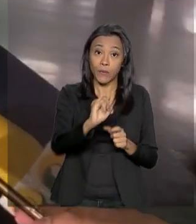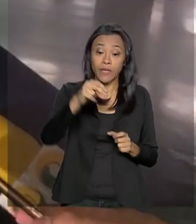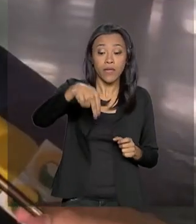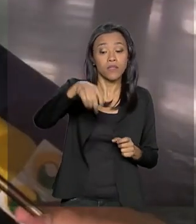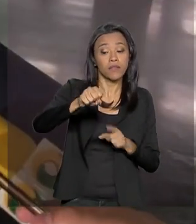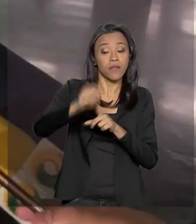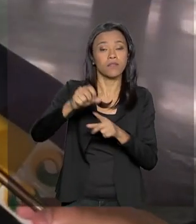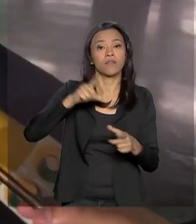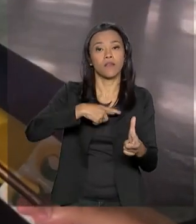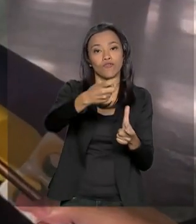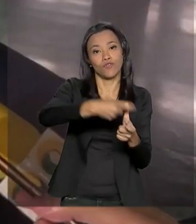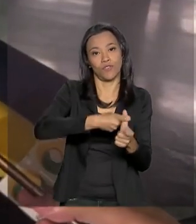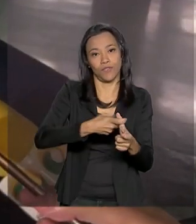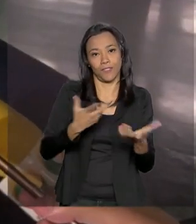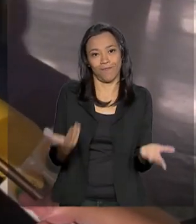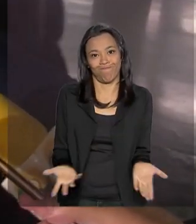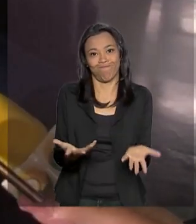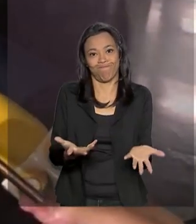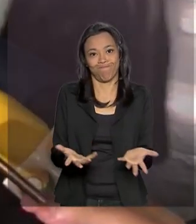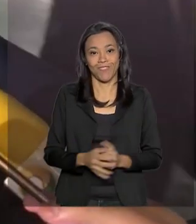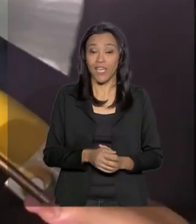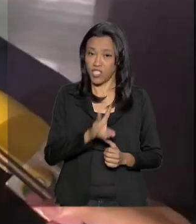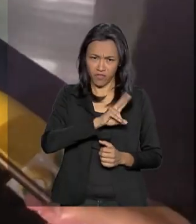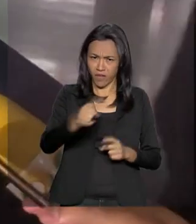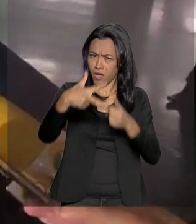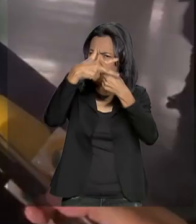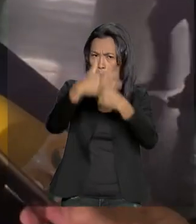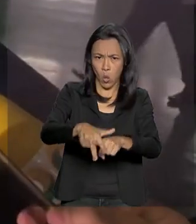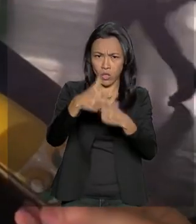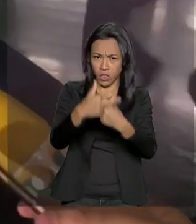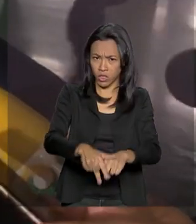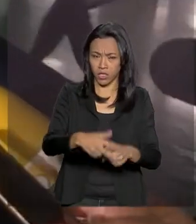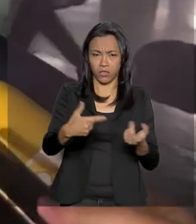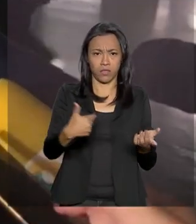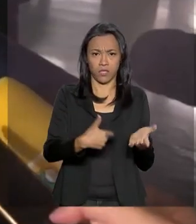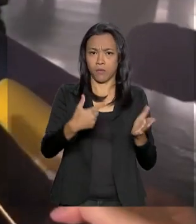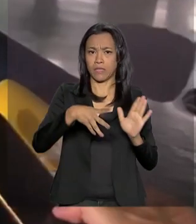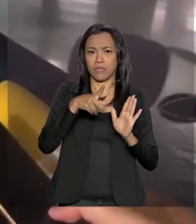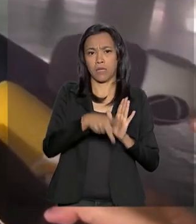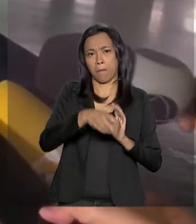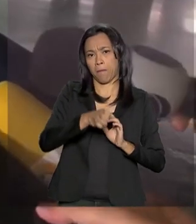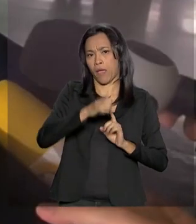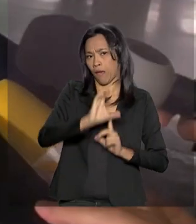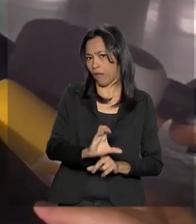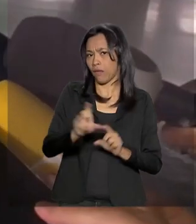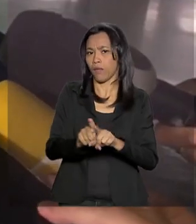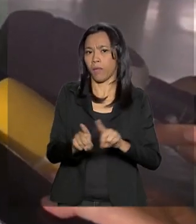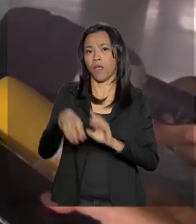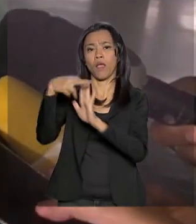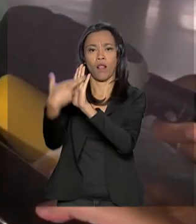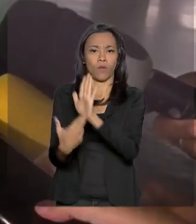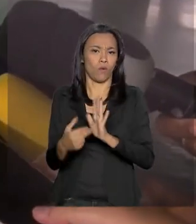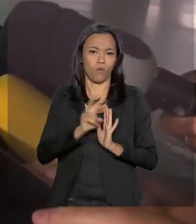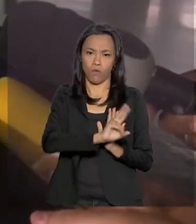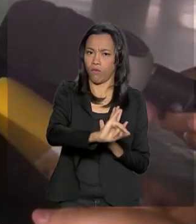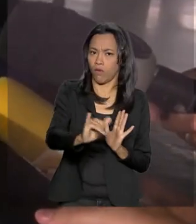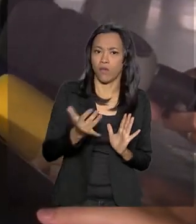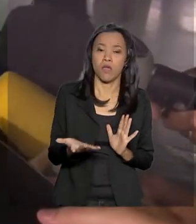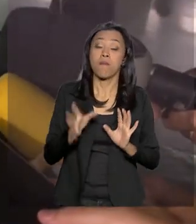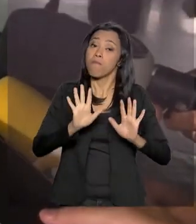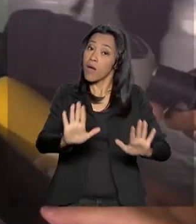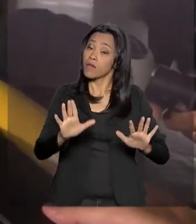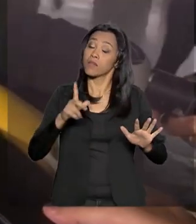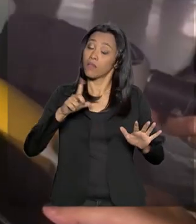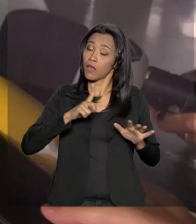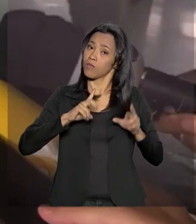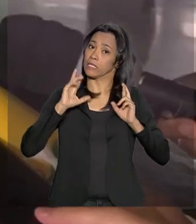a pretensão de corrigi-lo com essa PEC e com este relatório. Mas nós temos uma expectativa de